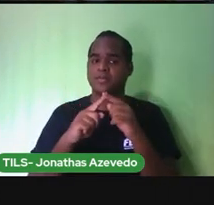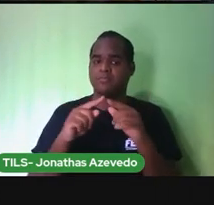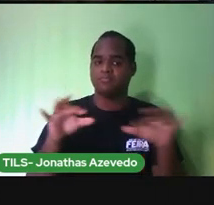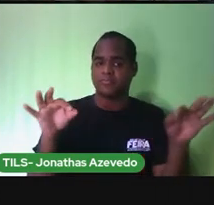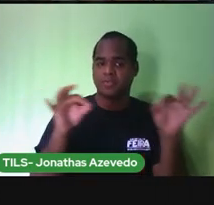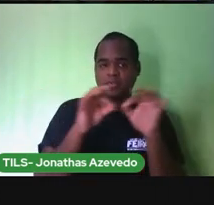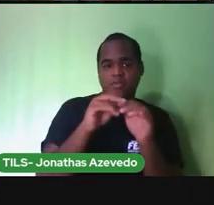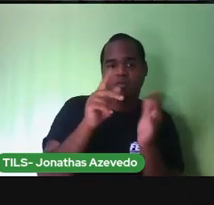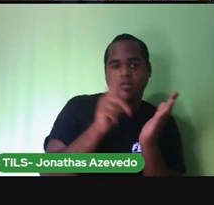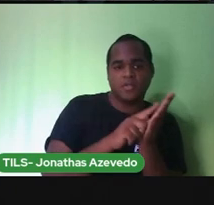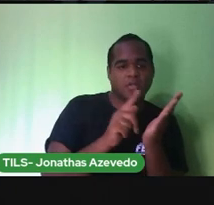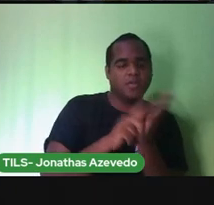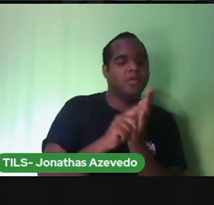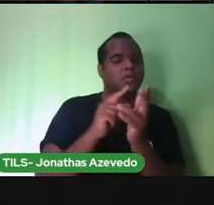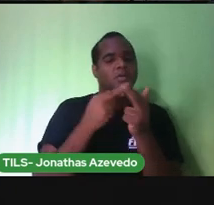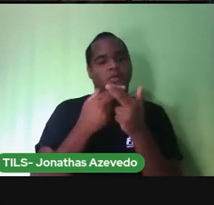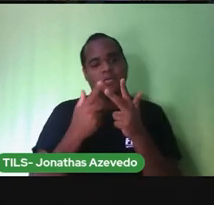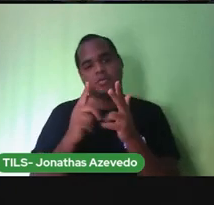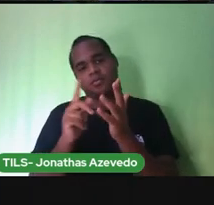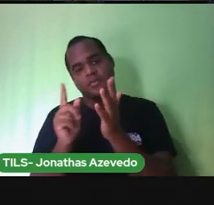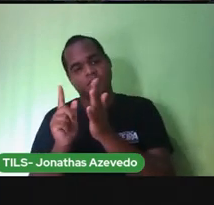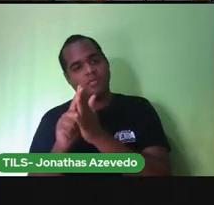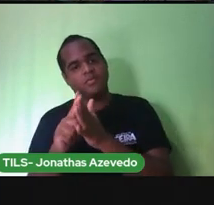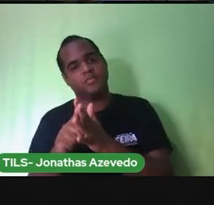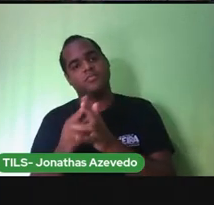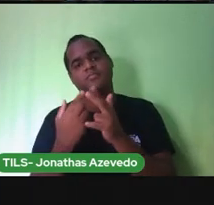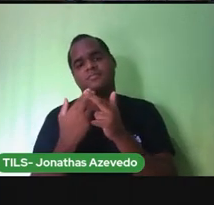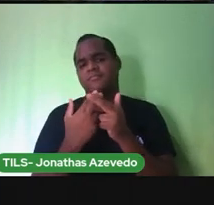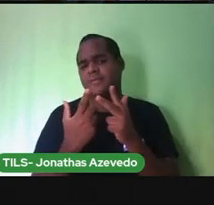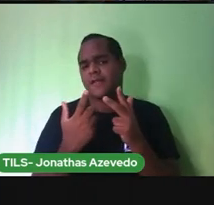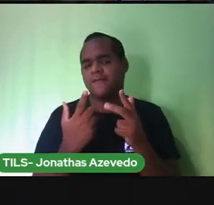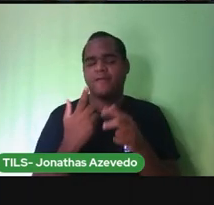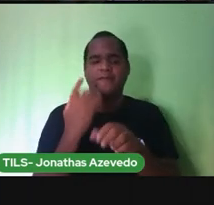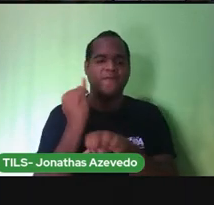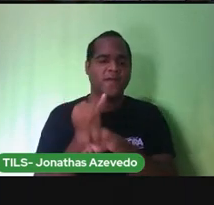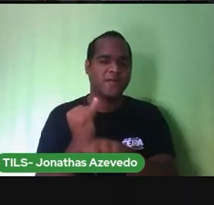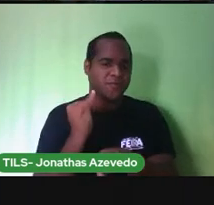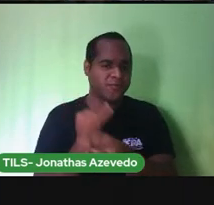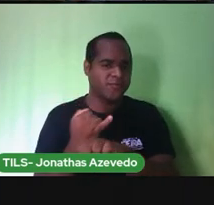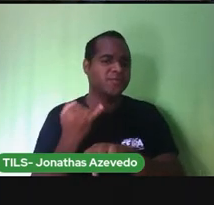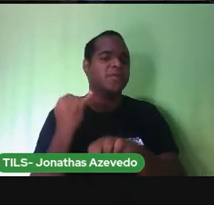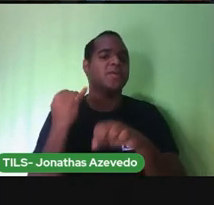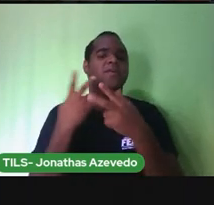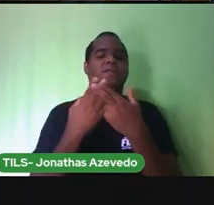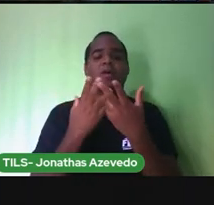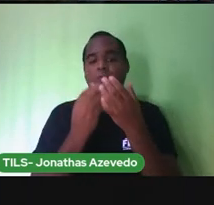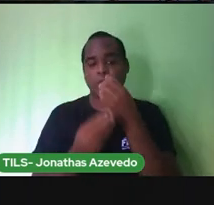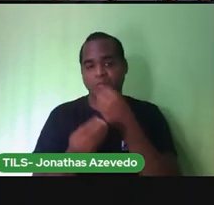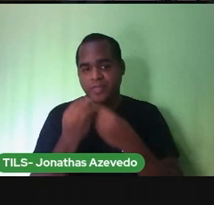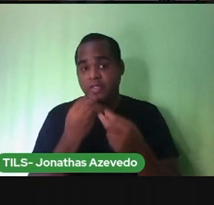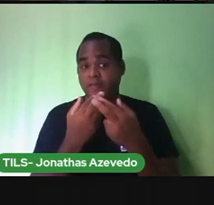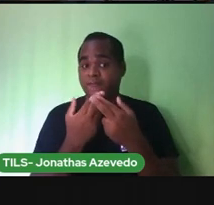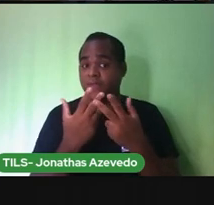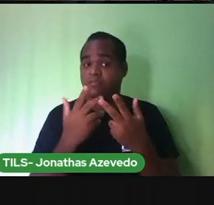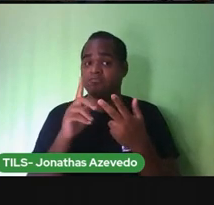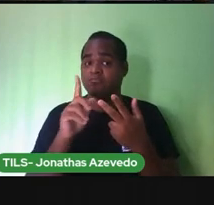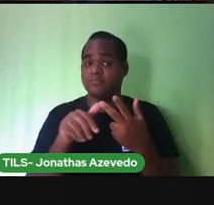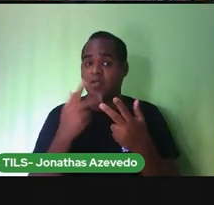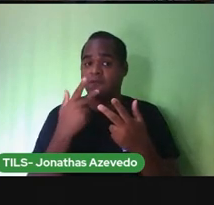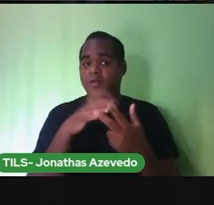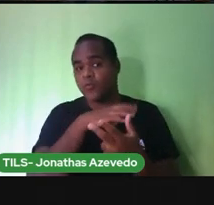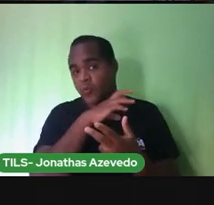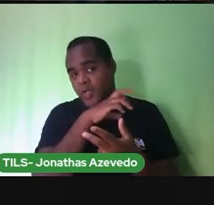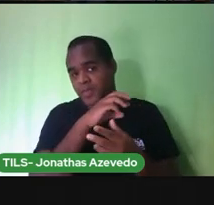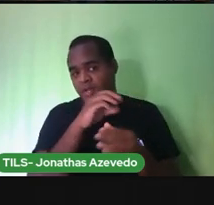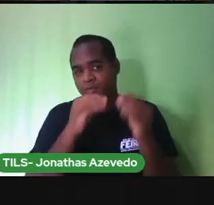papel um saquinho para o plástico um saquinho para o metal e o resto de comida que fica lá se você não tiver um animalzinho